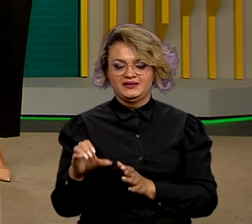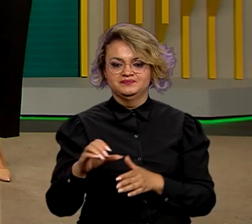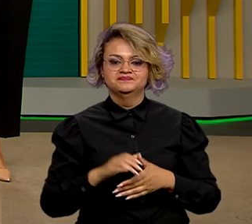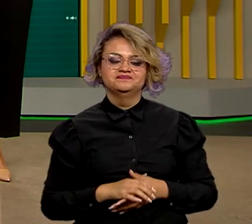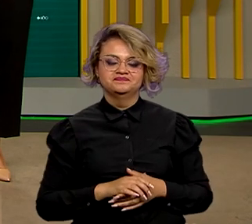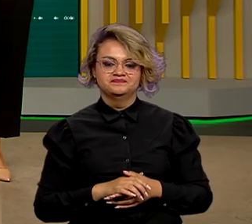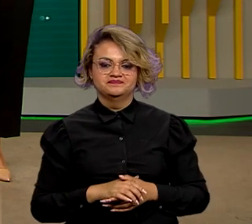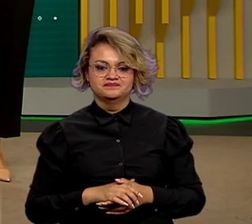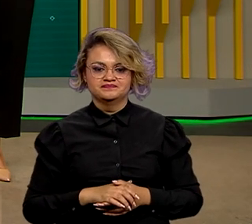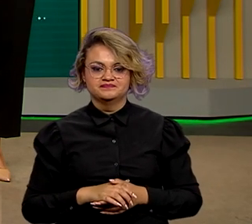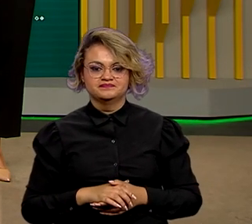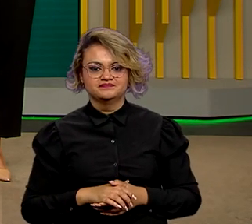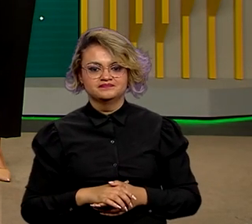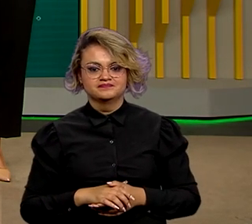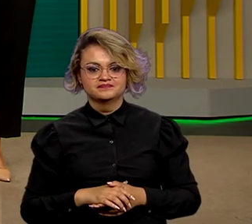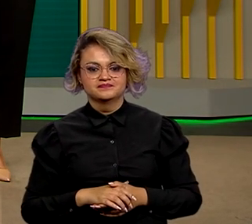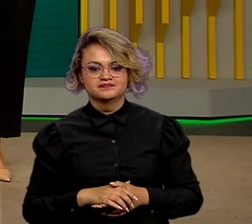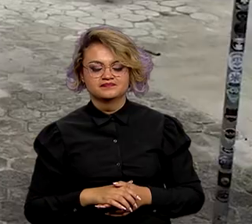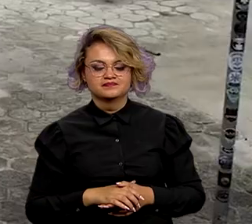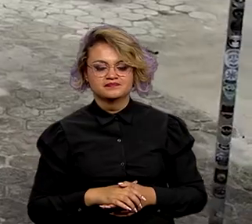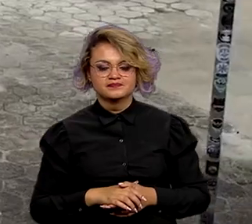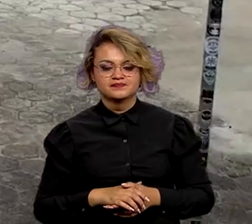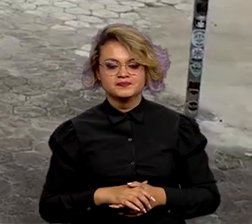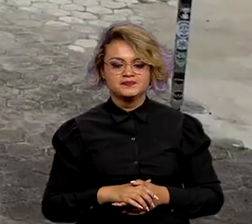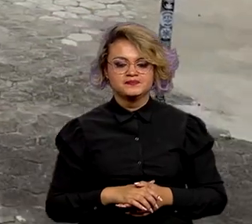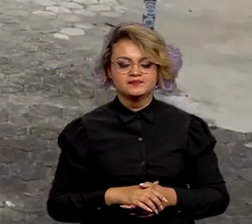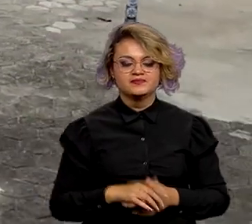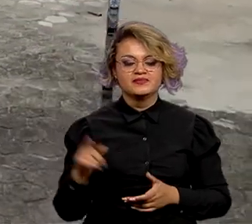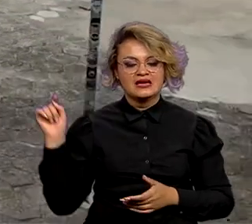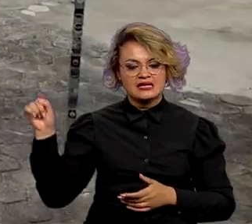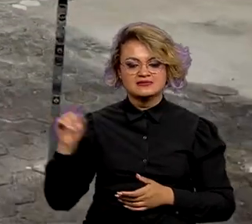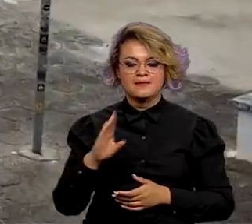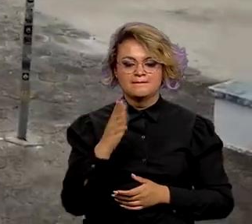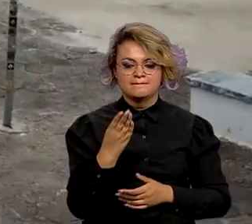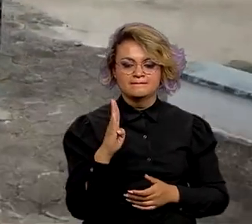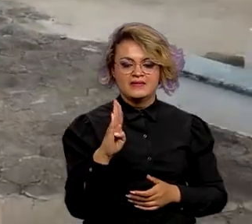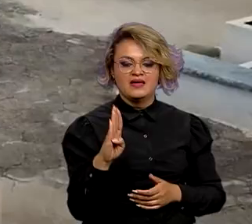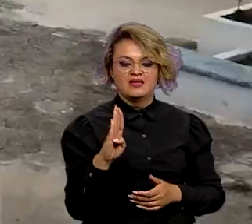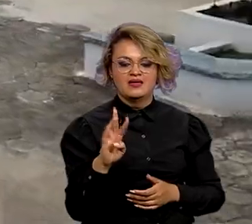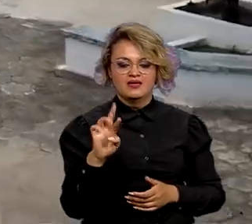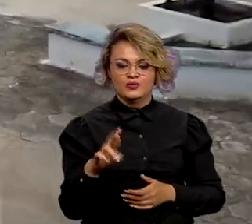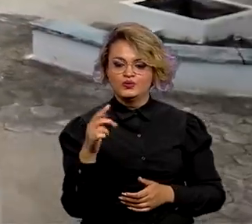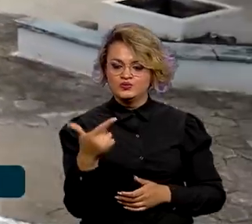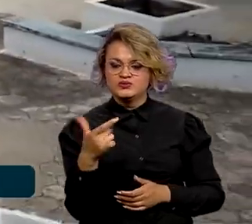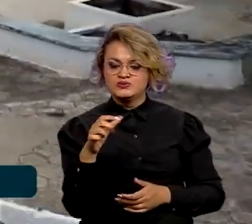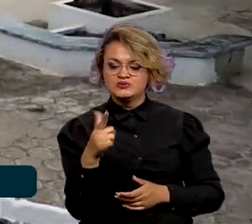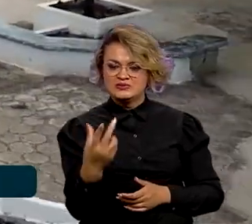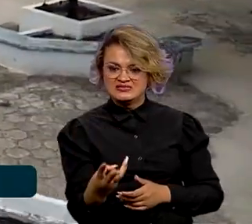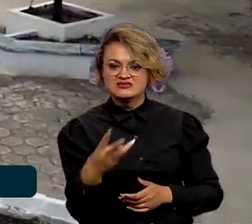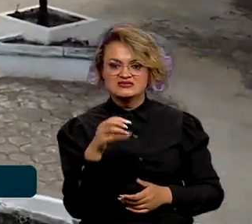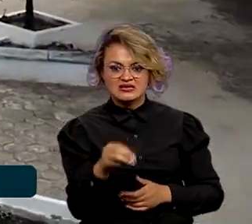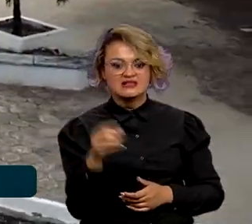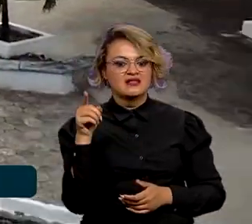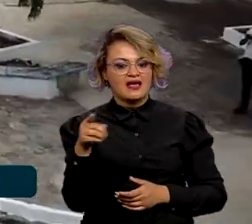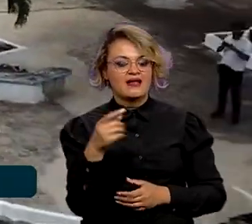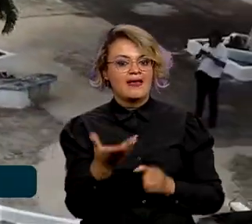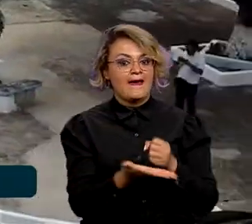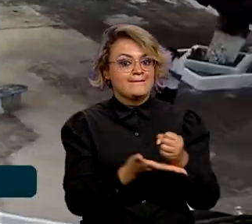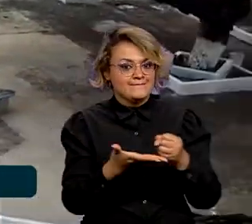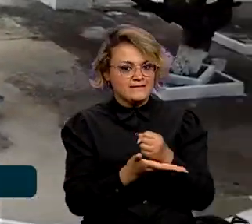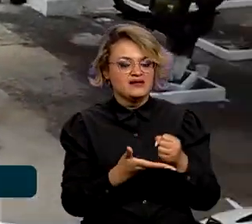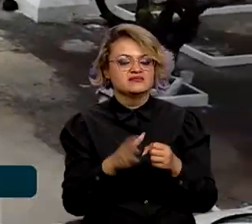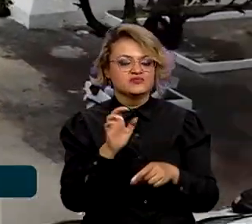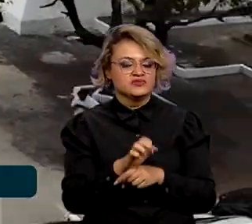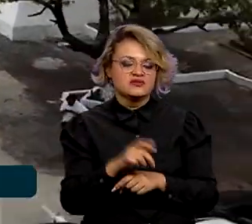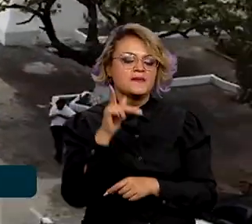aceleração do crescimento, o PAC. A BR-230 é considerada a espinha dorsal da